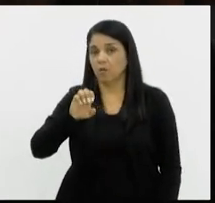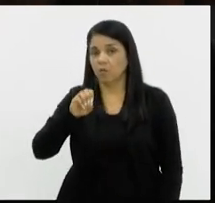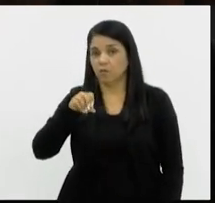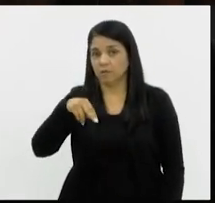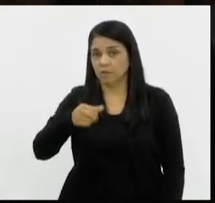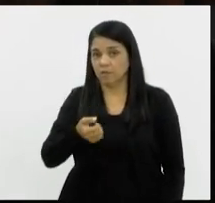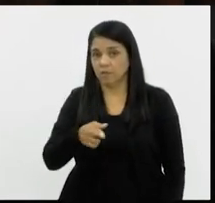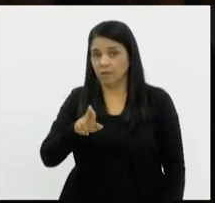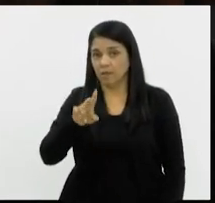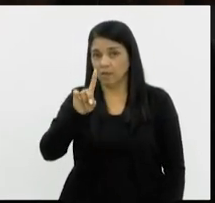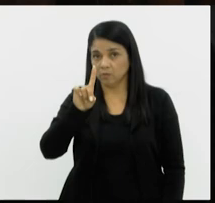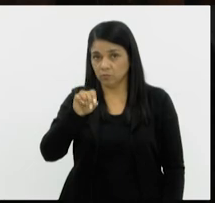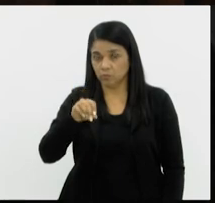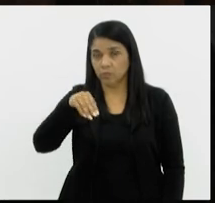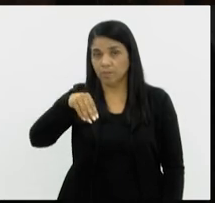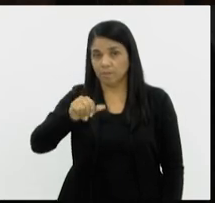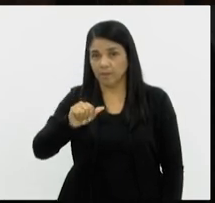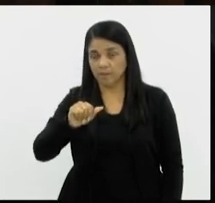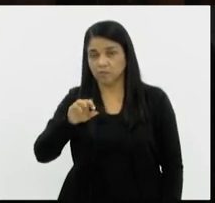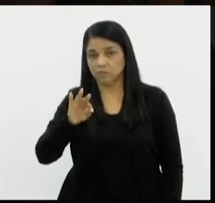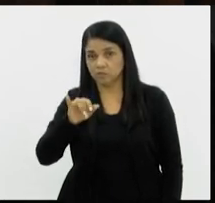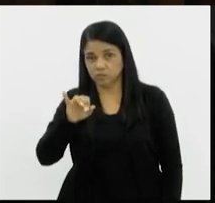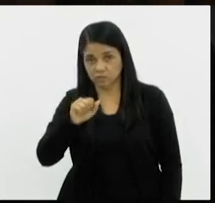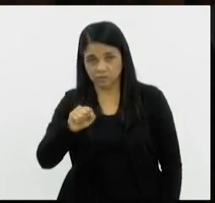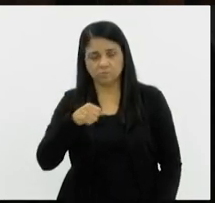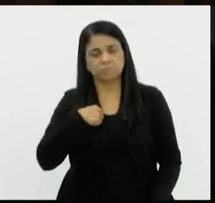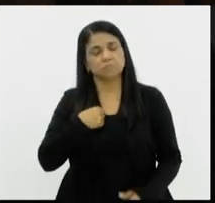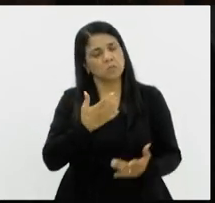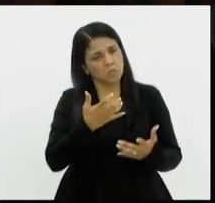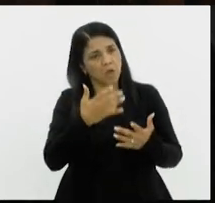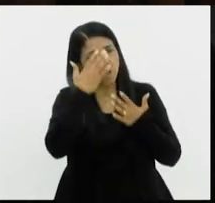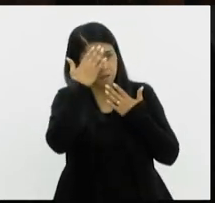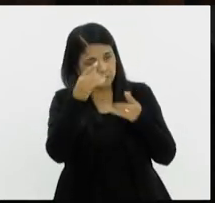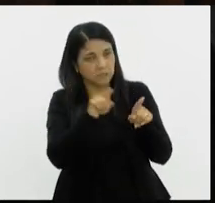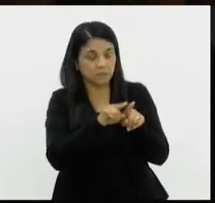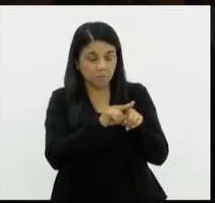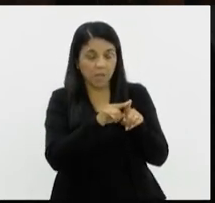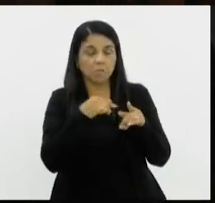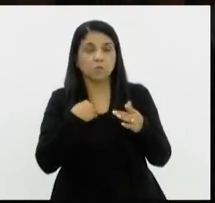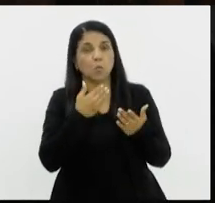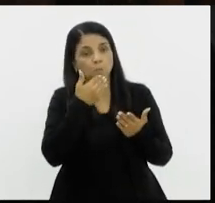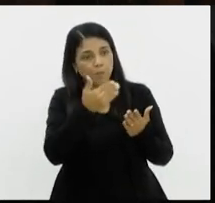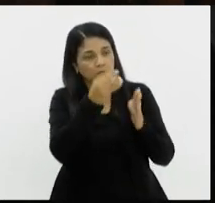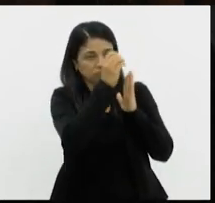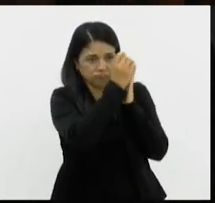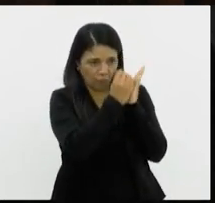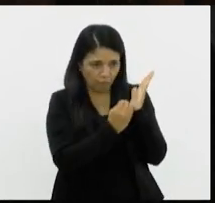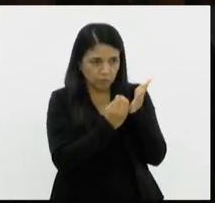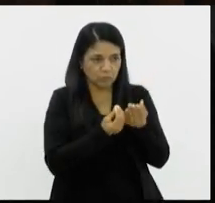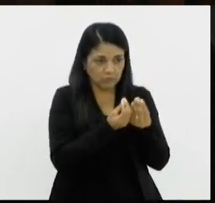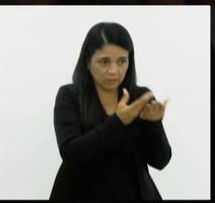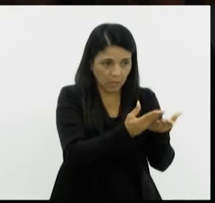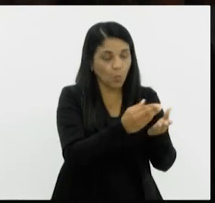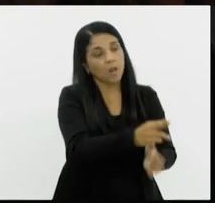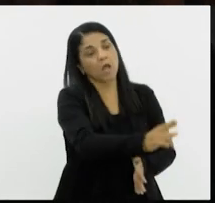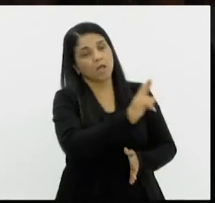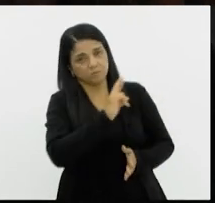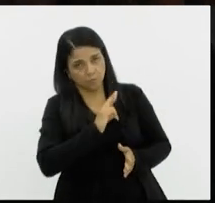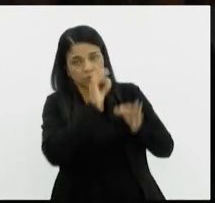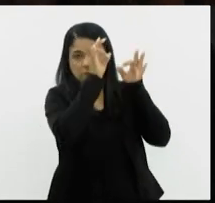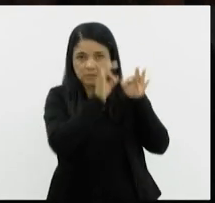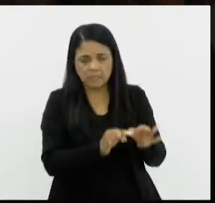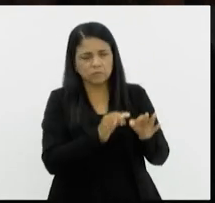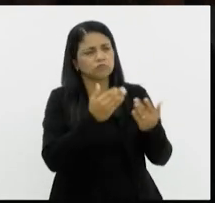também não posso deixar de agradecer, porque todas as vezes que eu assono o Detro, ele me responde. Está pronto a